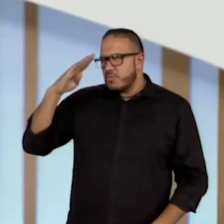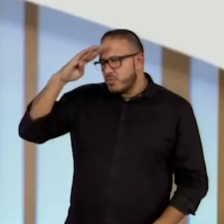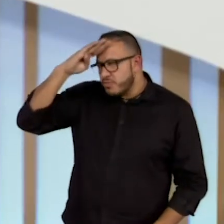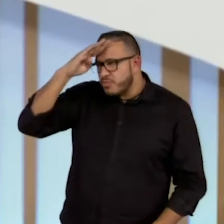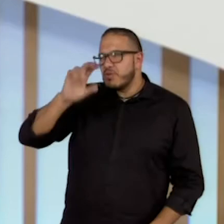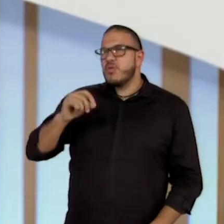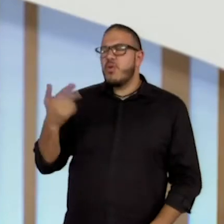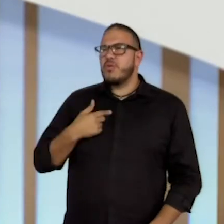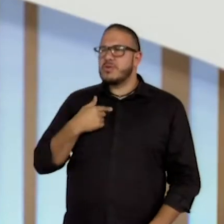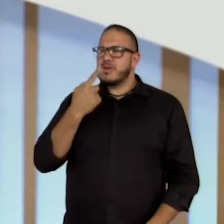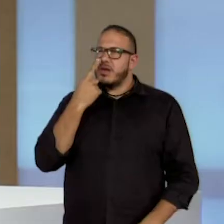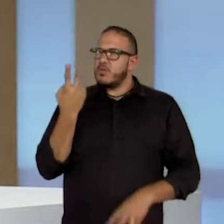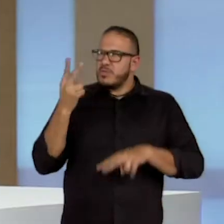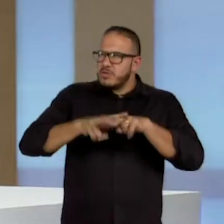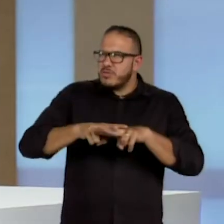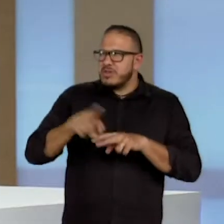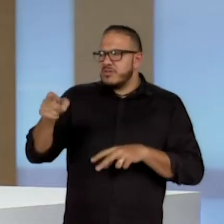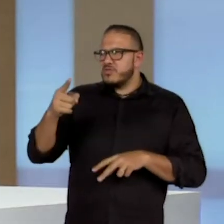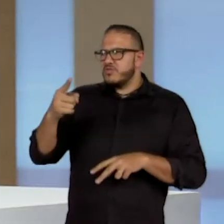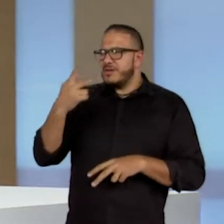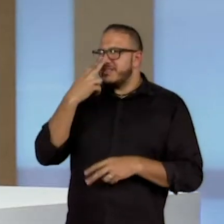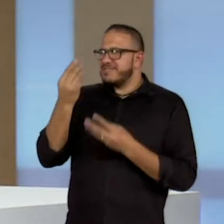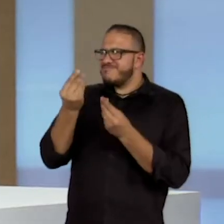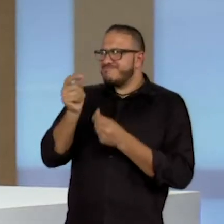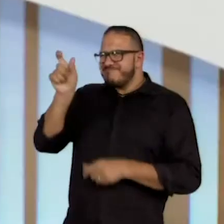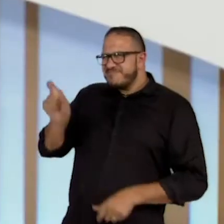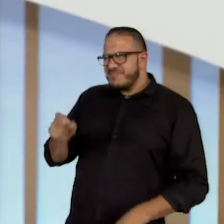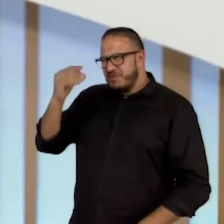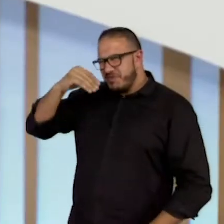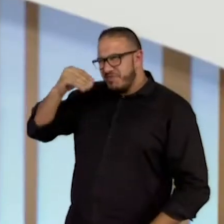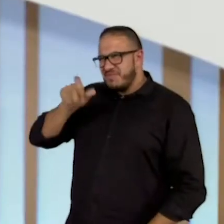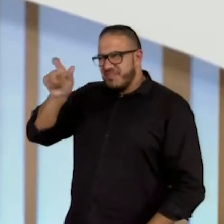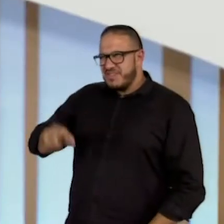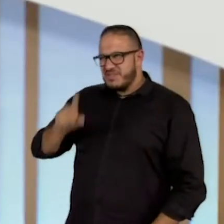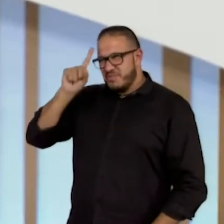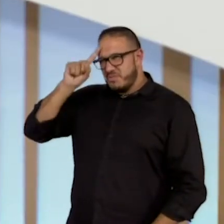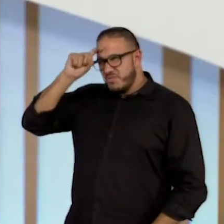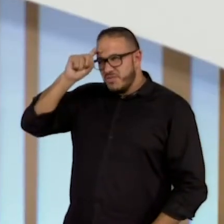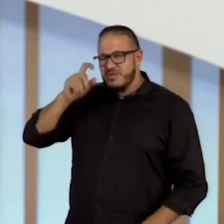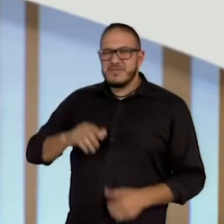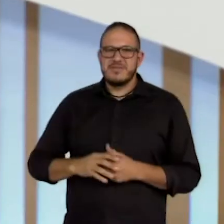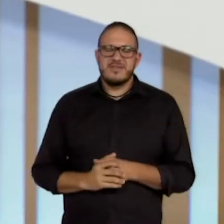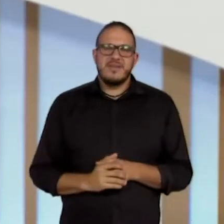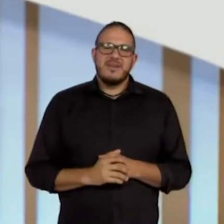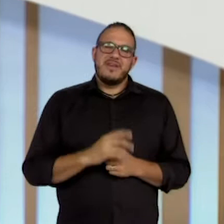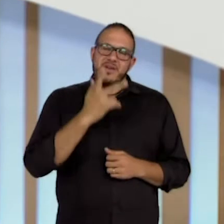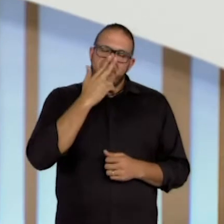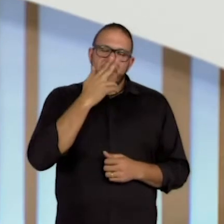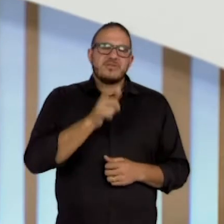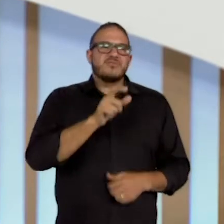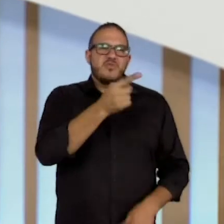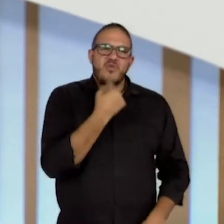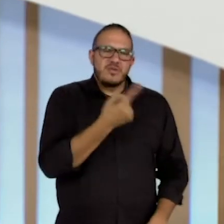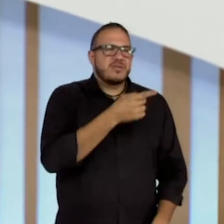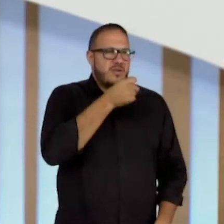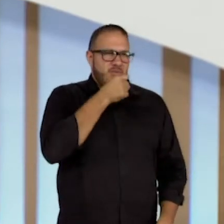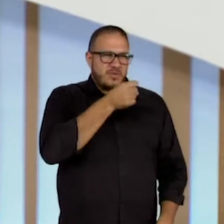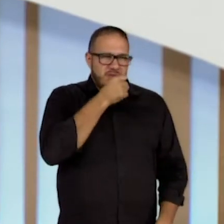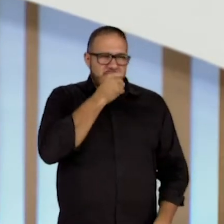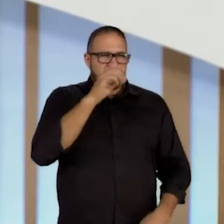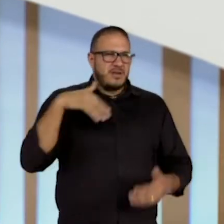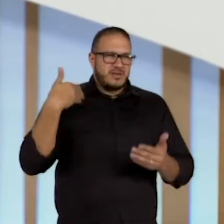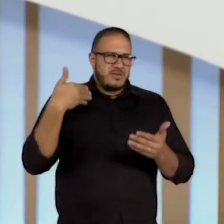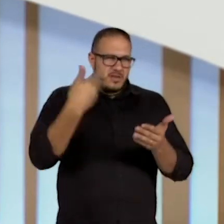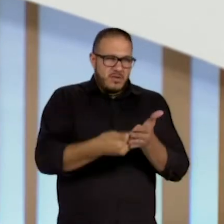ele condenou, isso enfraqueceu? Eu acho que uma das reportagens que nós fizemos até agora,